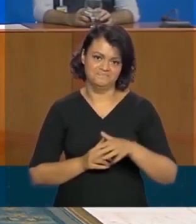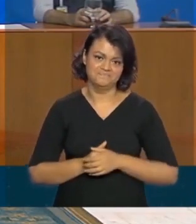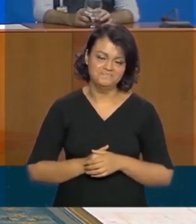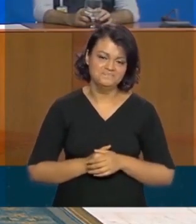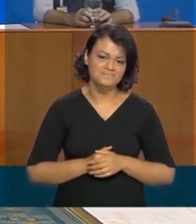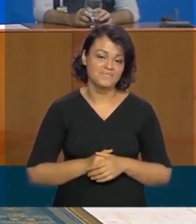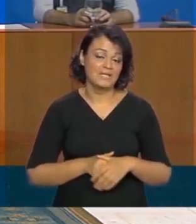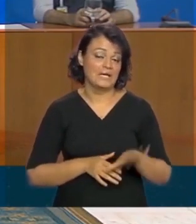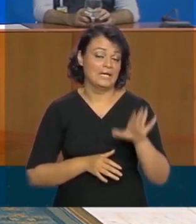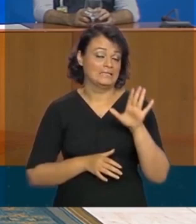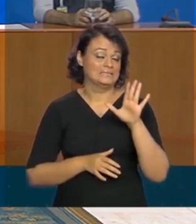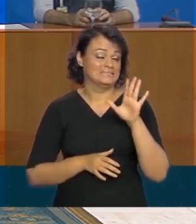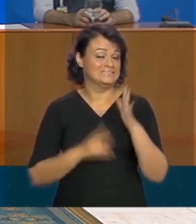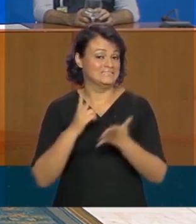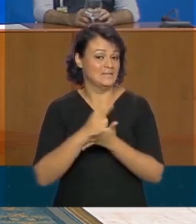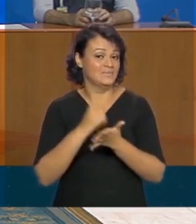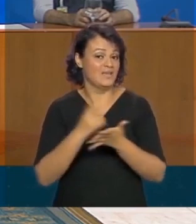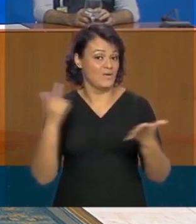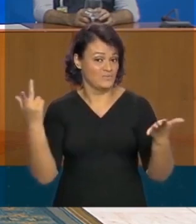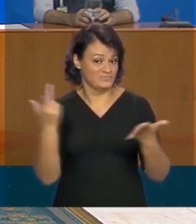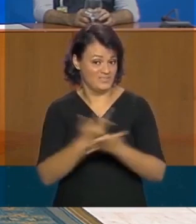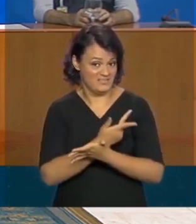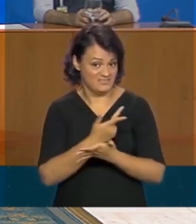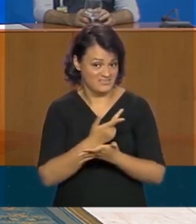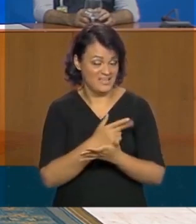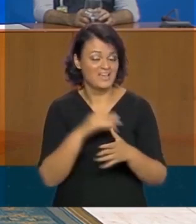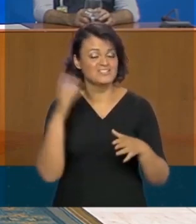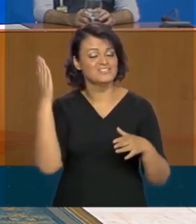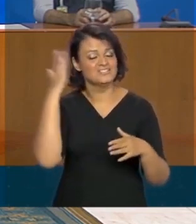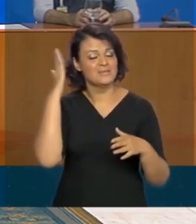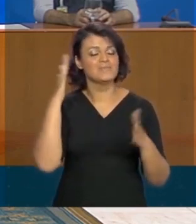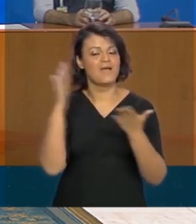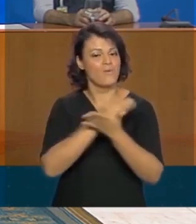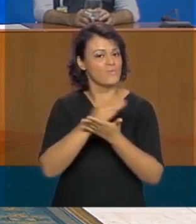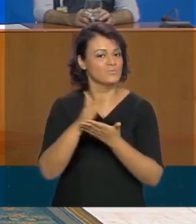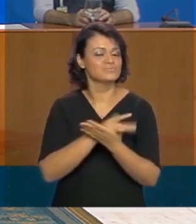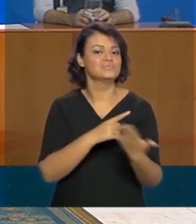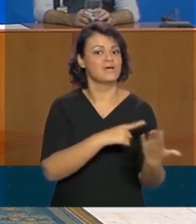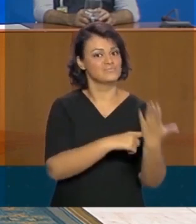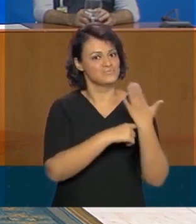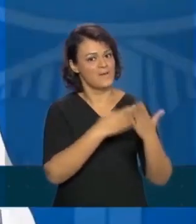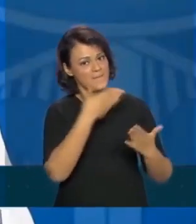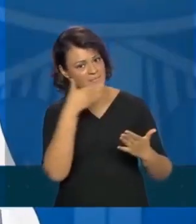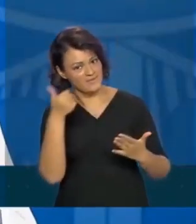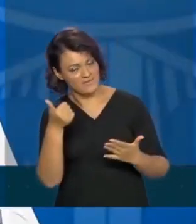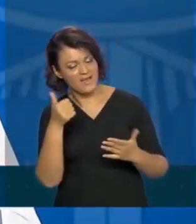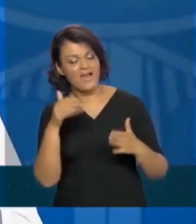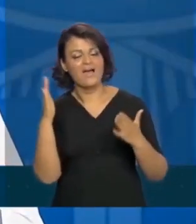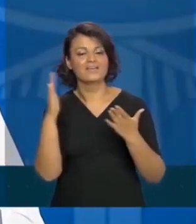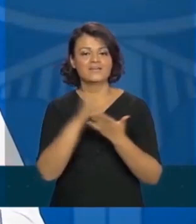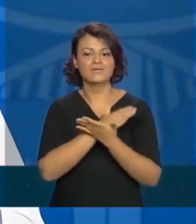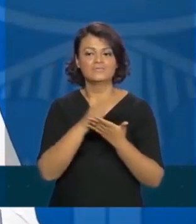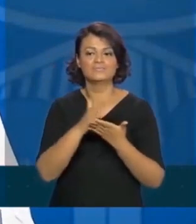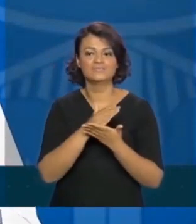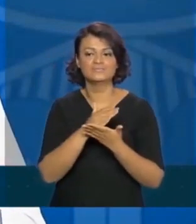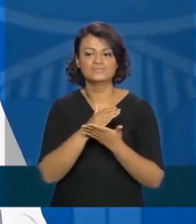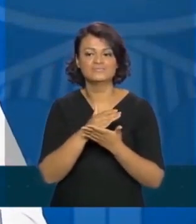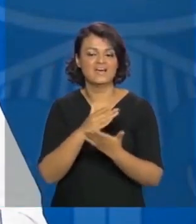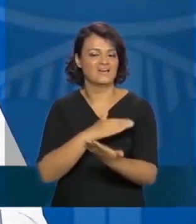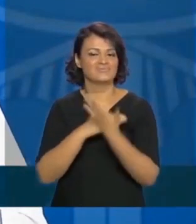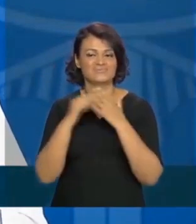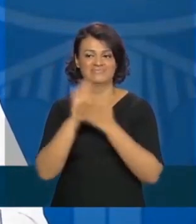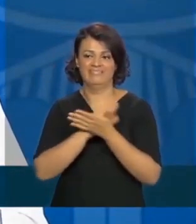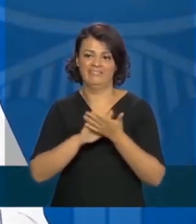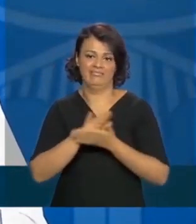que a gente tem um quadro, a gente sabe que tem coisas que conspiram para ajudar a melhora e tem coisas que conspiram para não